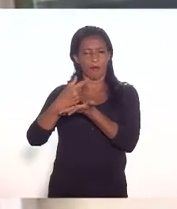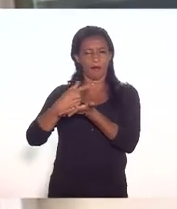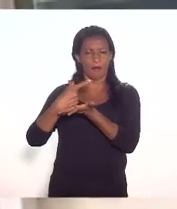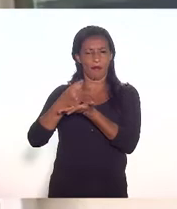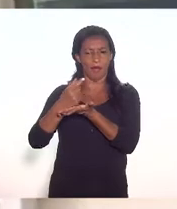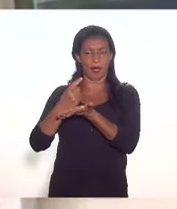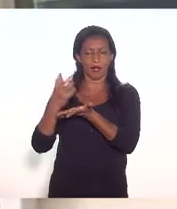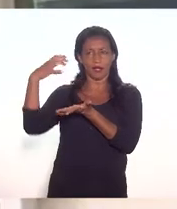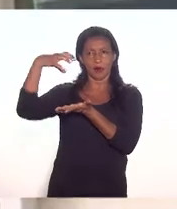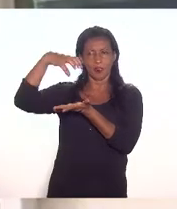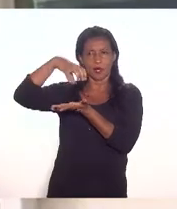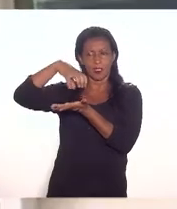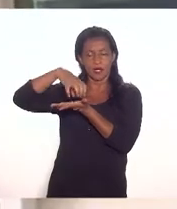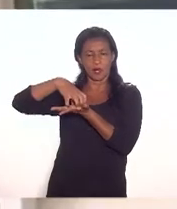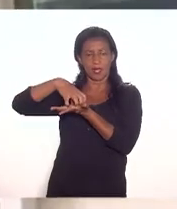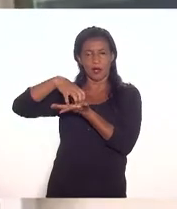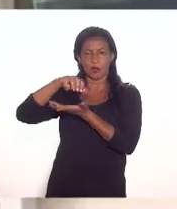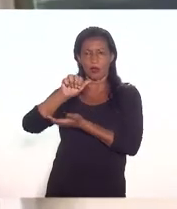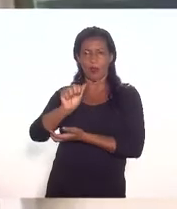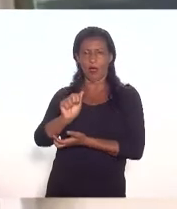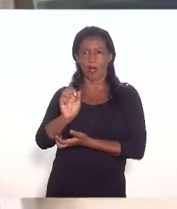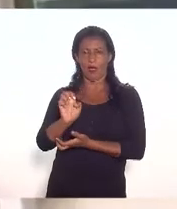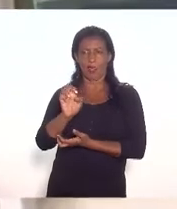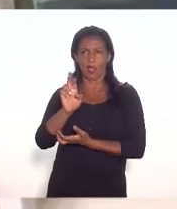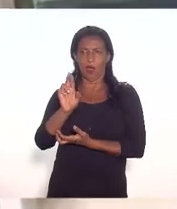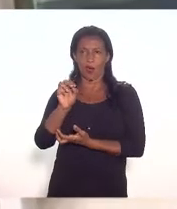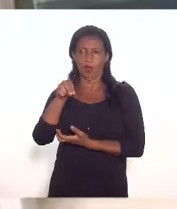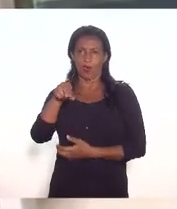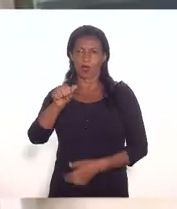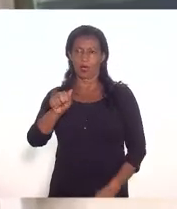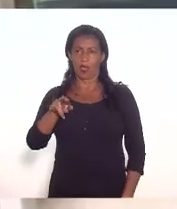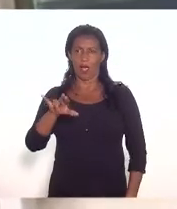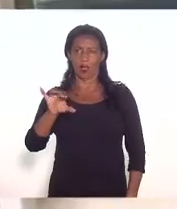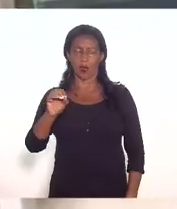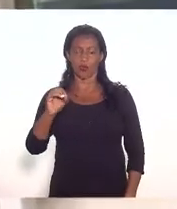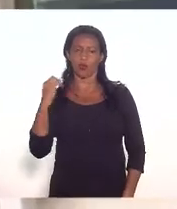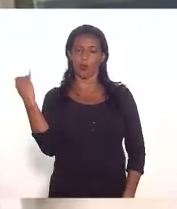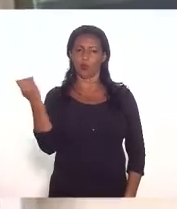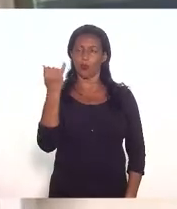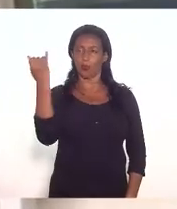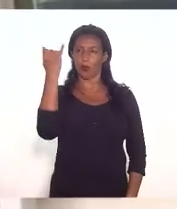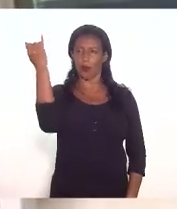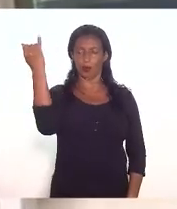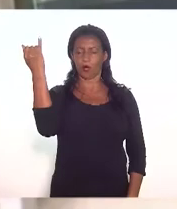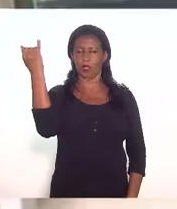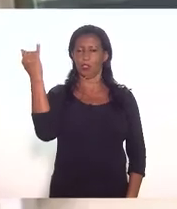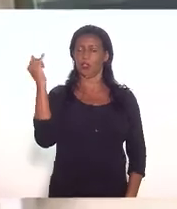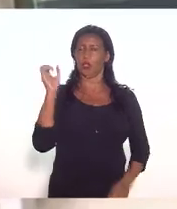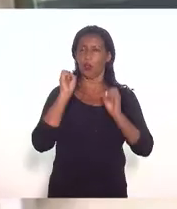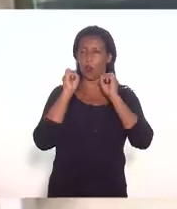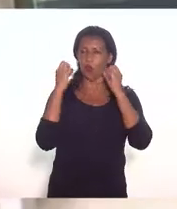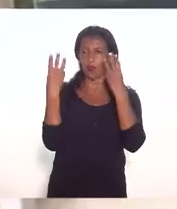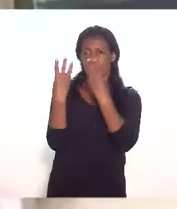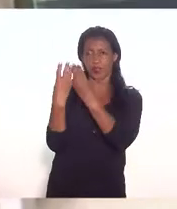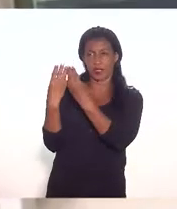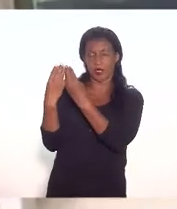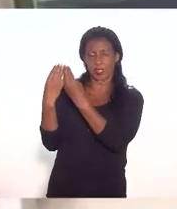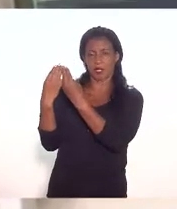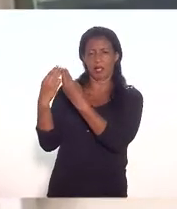aeronáutico que nós temos no Estado do Rio com importantes oficinas como a GESELMA e Petrópolis